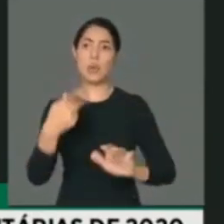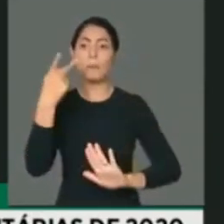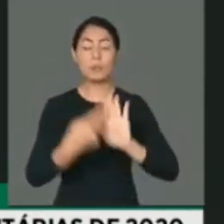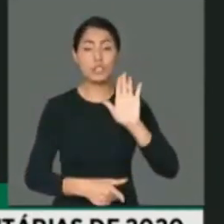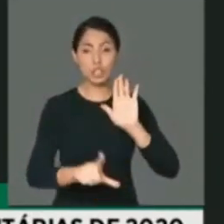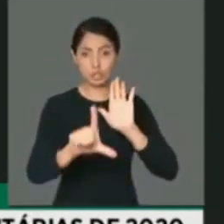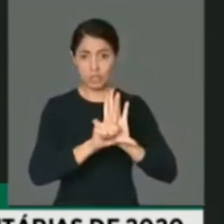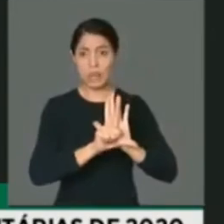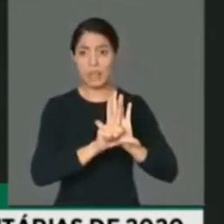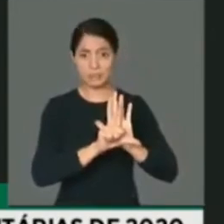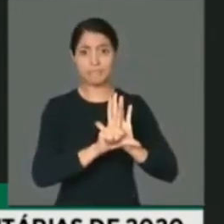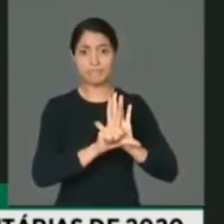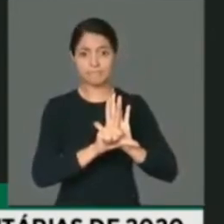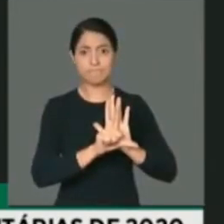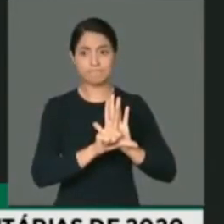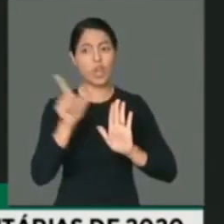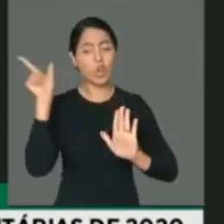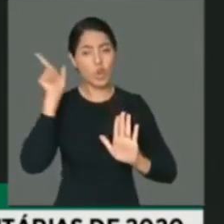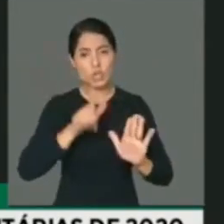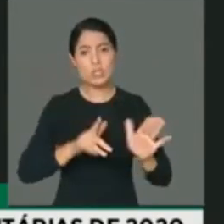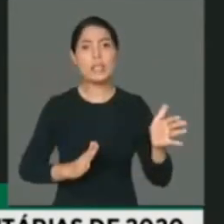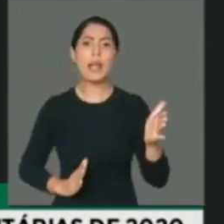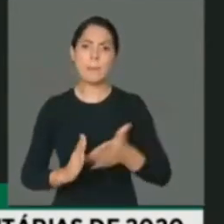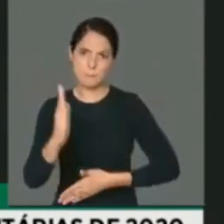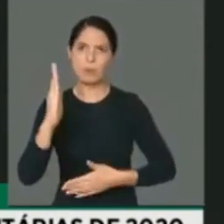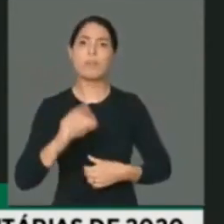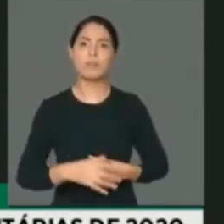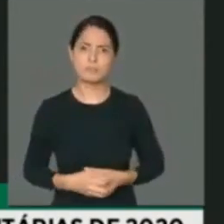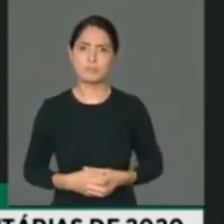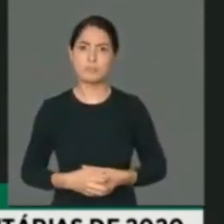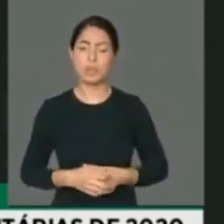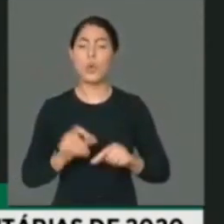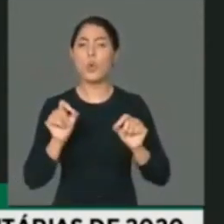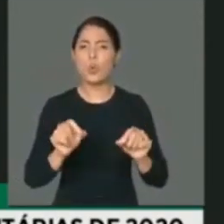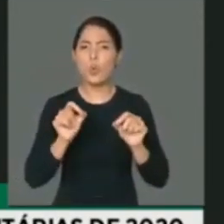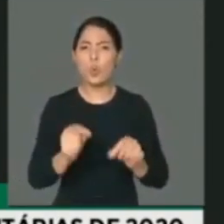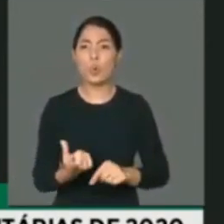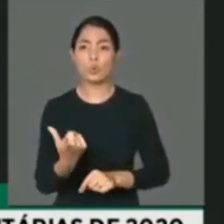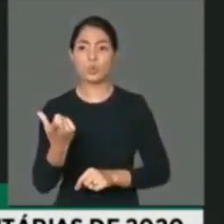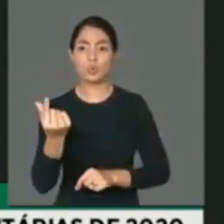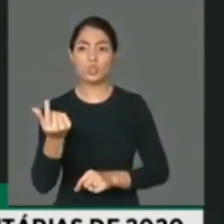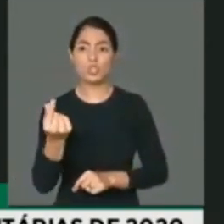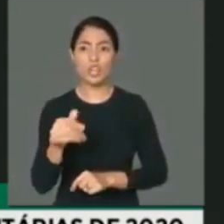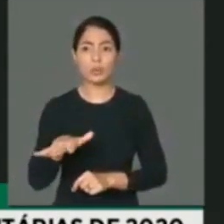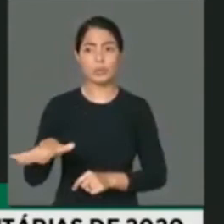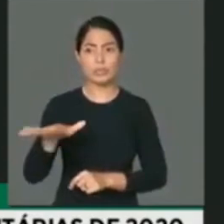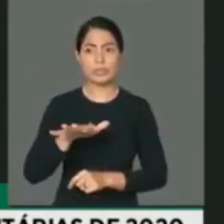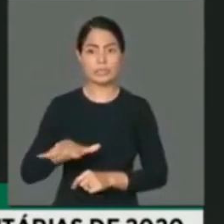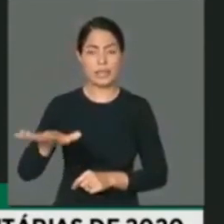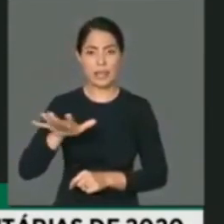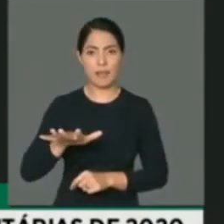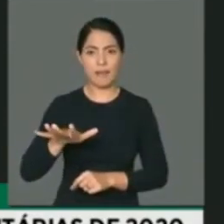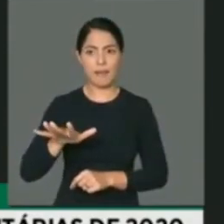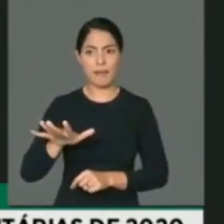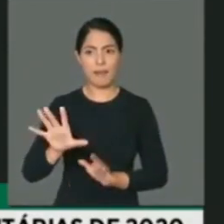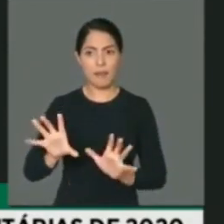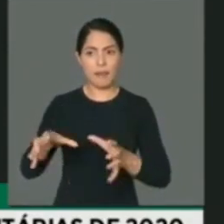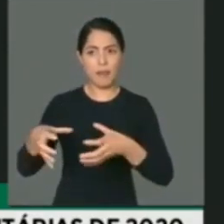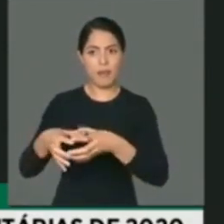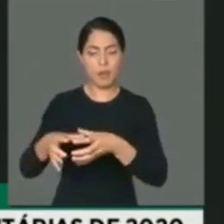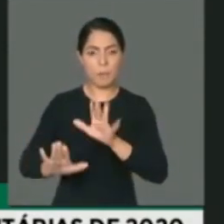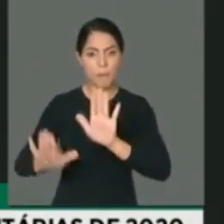que destinam o fundo eleitoral para o combate ao coronavírus. A